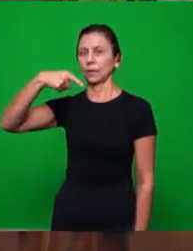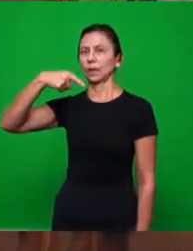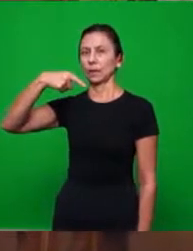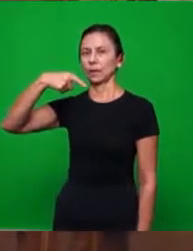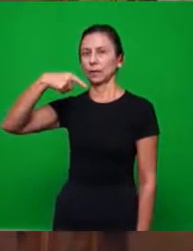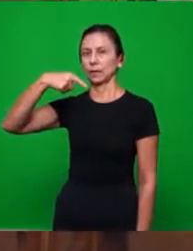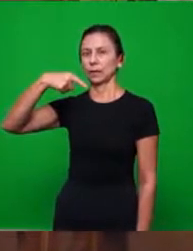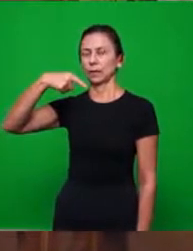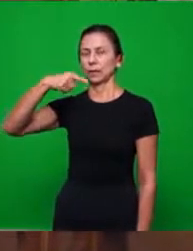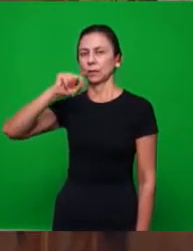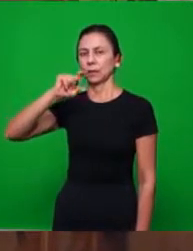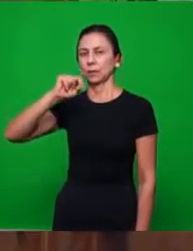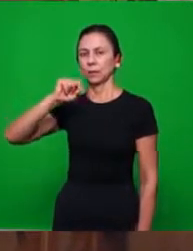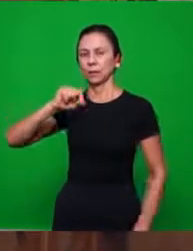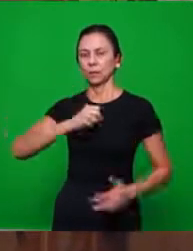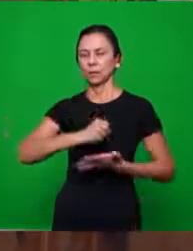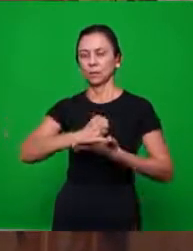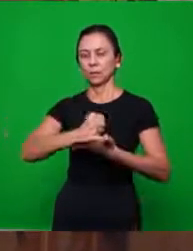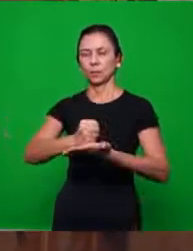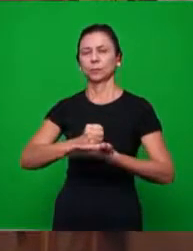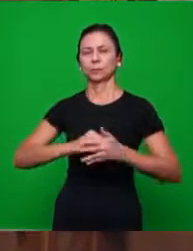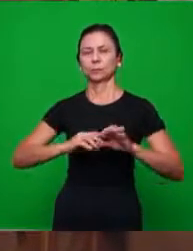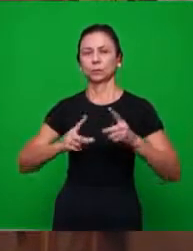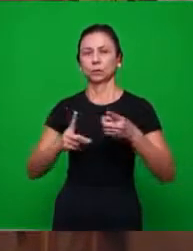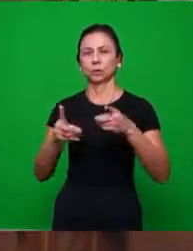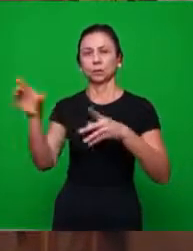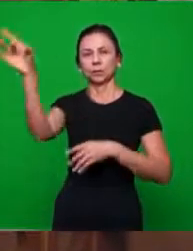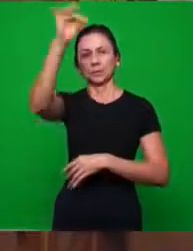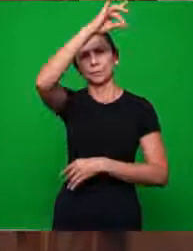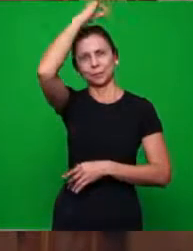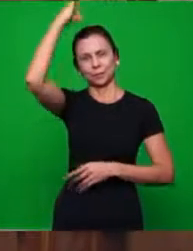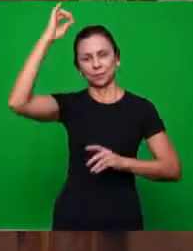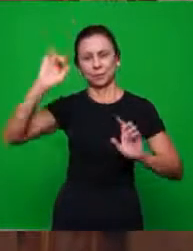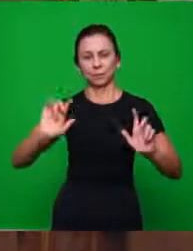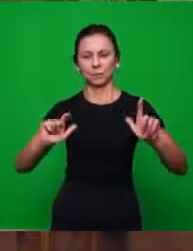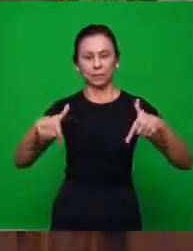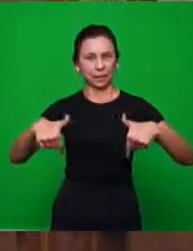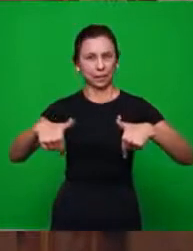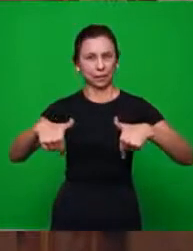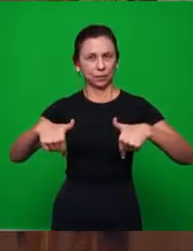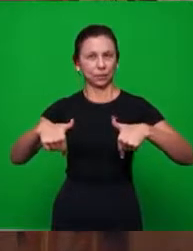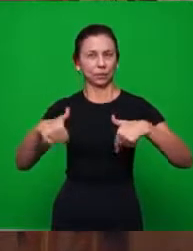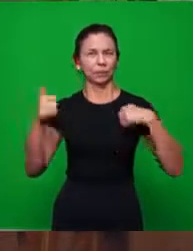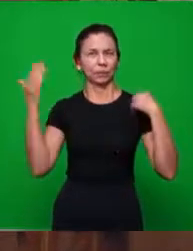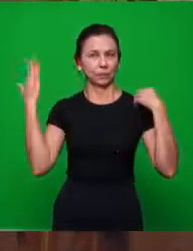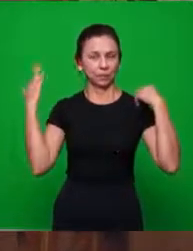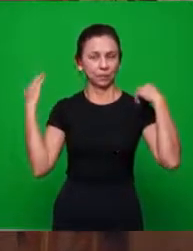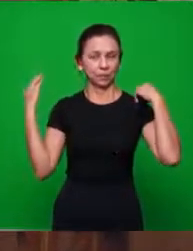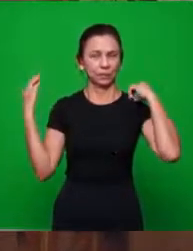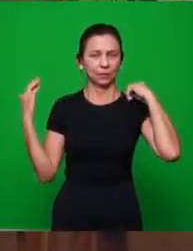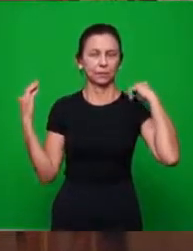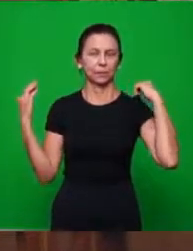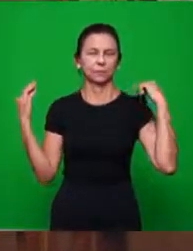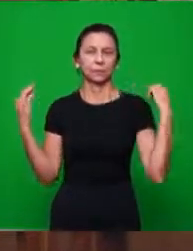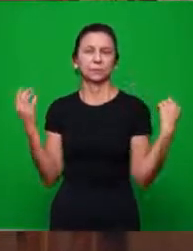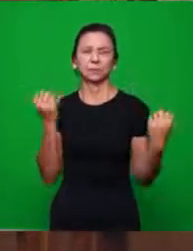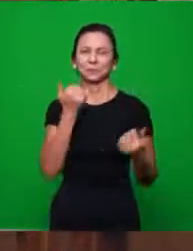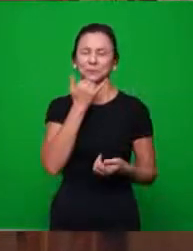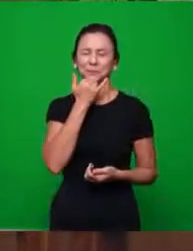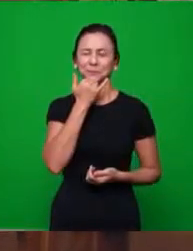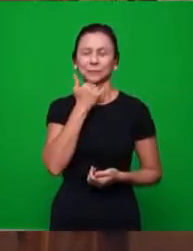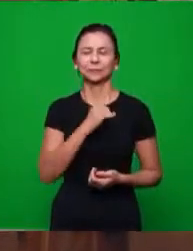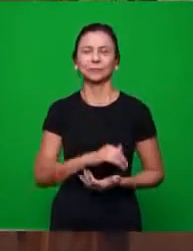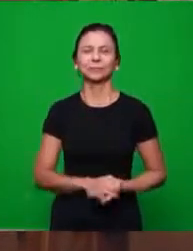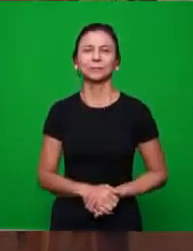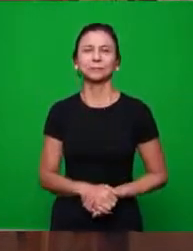tarefa em todo o mundo, em todo o mundo daquela época. Portanto, eu gostaria